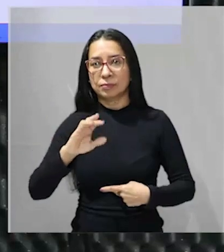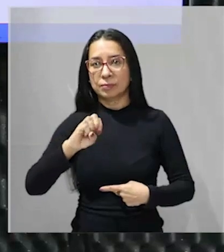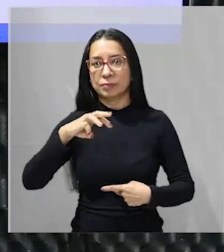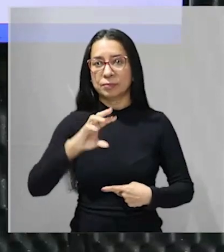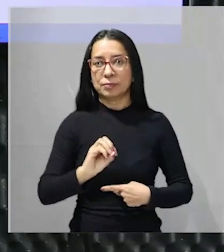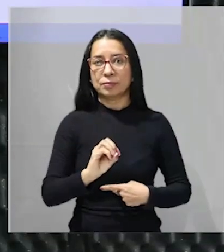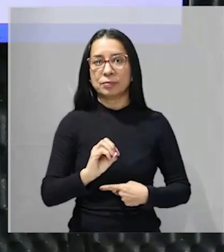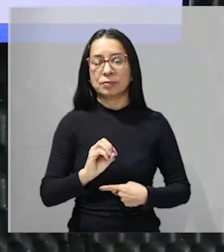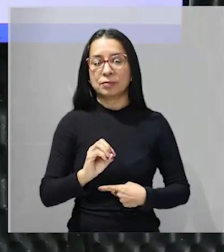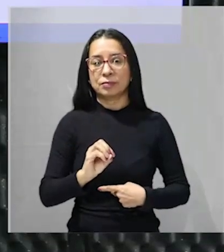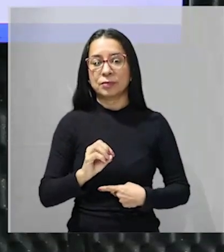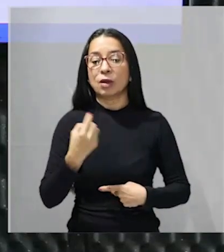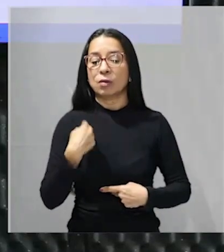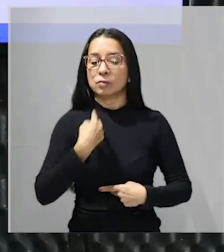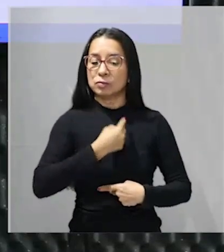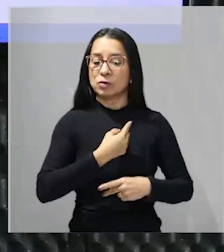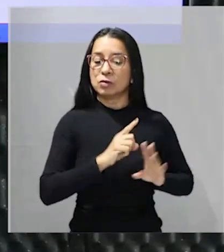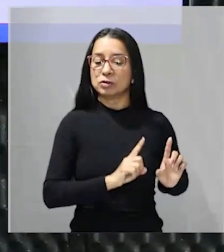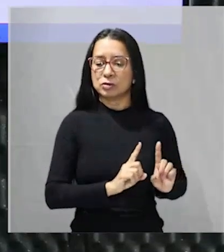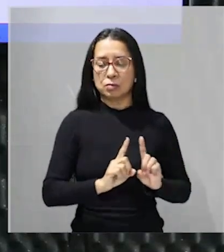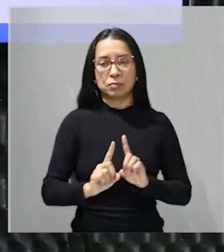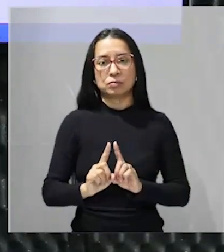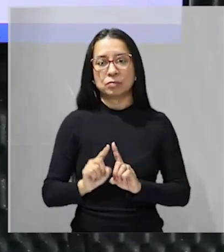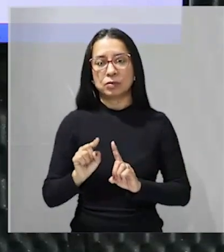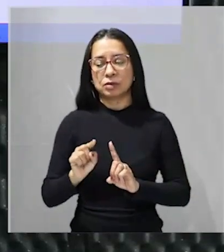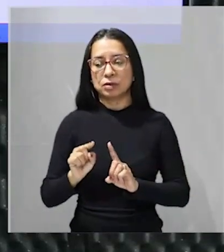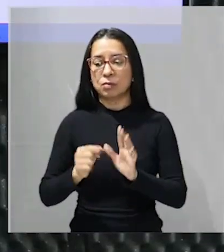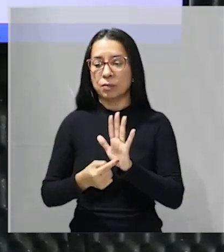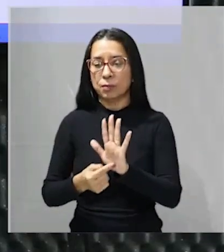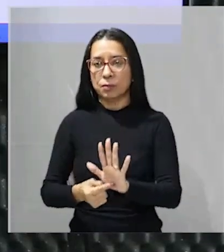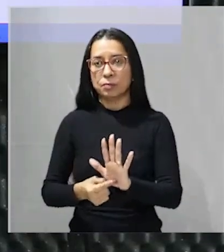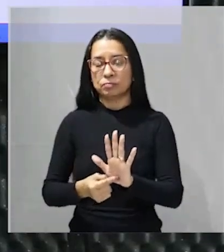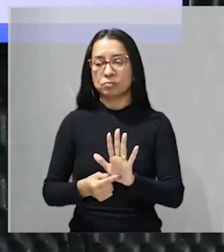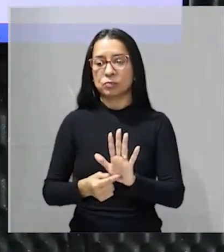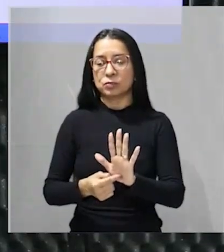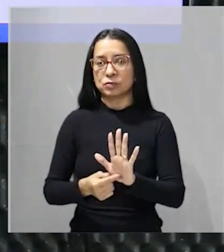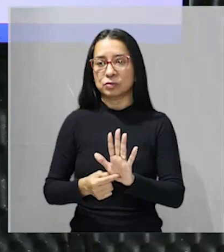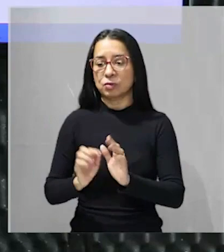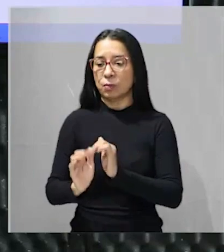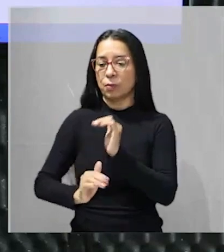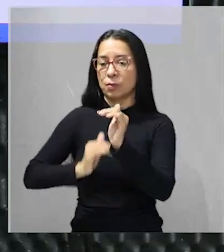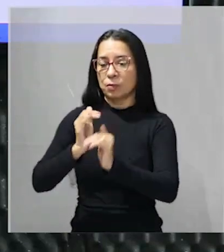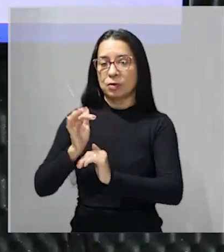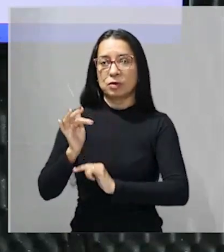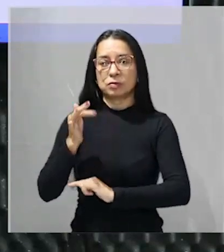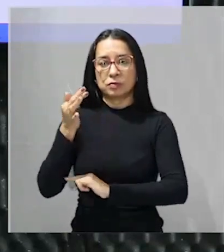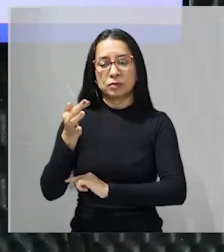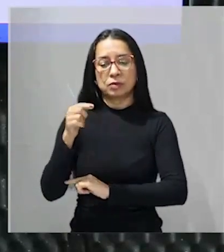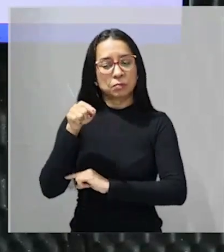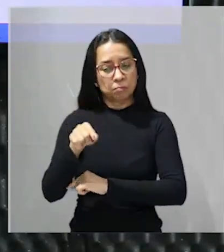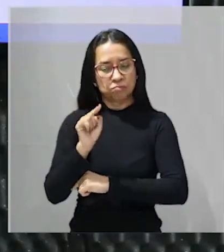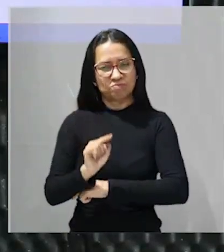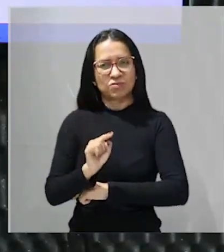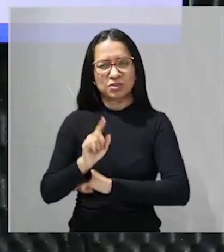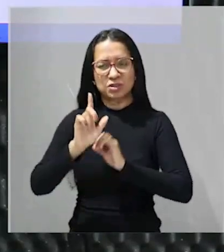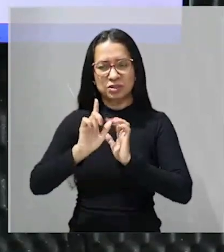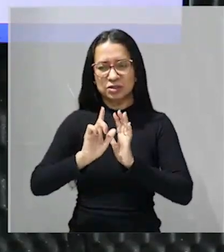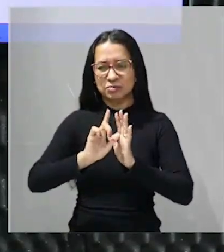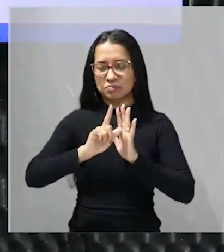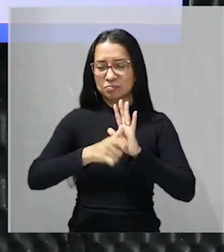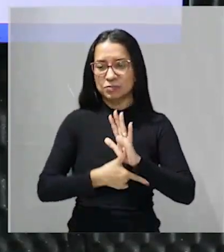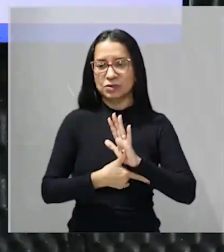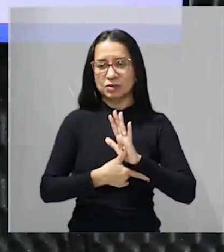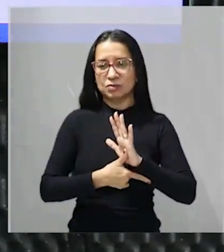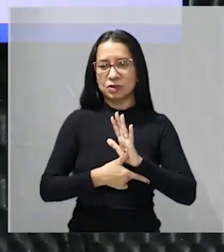vocês índios e mexicanos vocês são atrasados vocês são incultos vocês são incivilizados